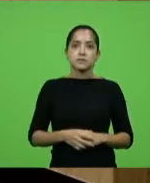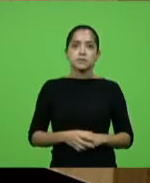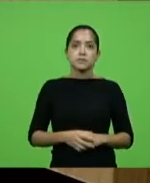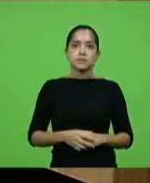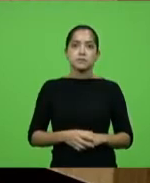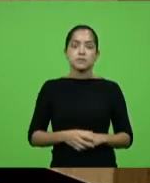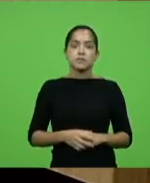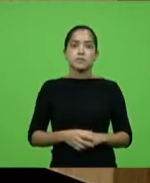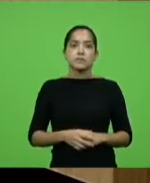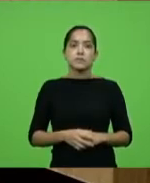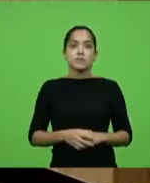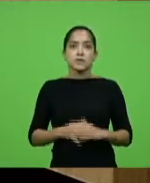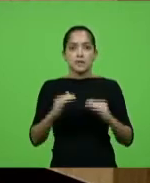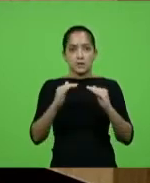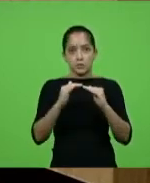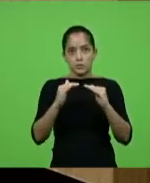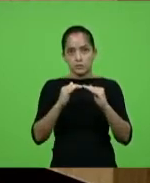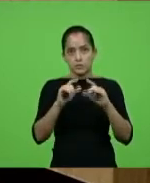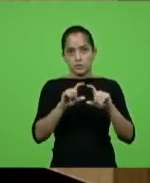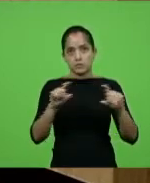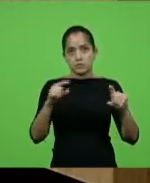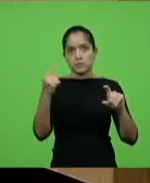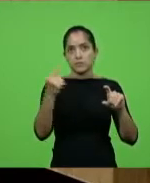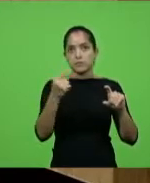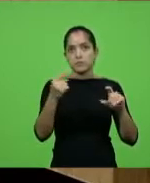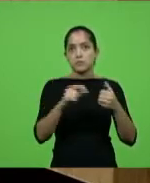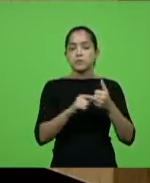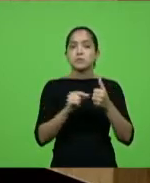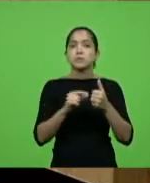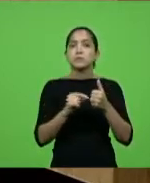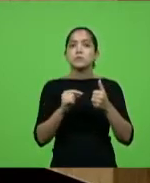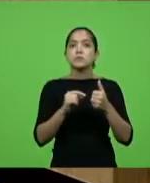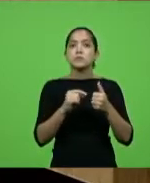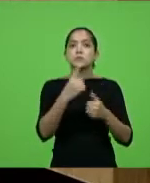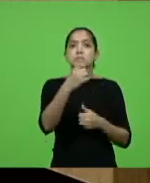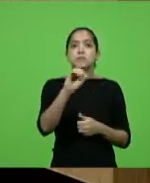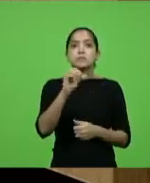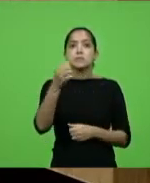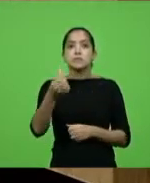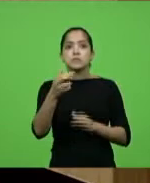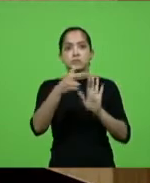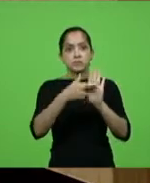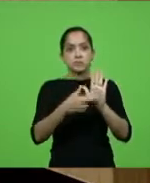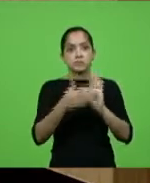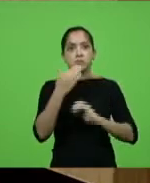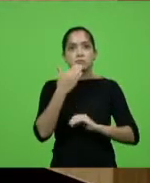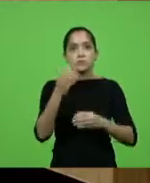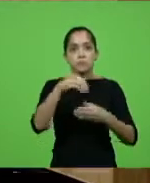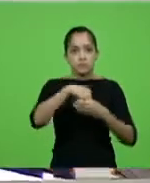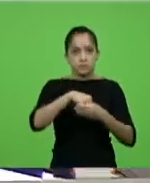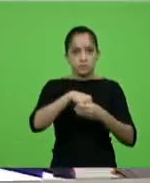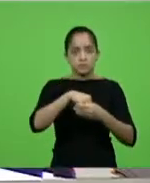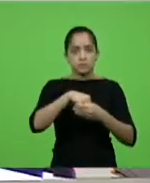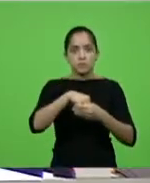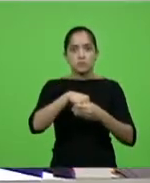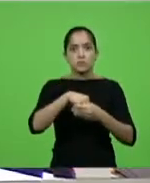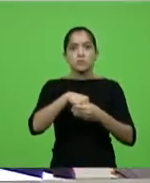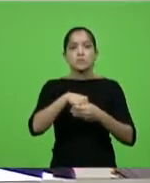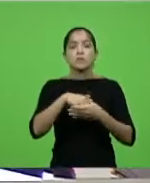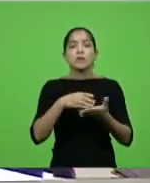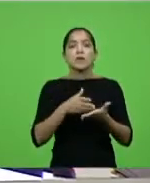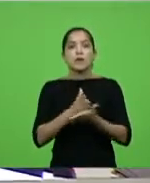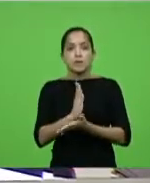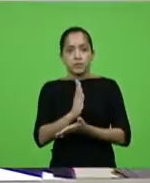Em consonância com o parágrafo 1º do artigo nº 106 do requerimento interno do por